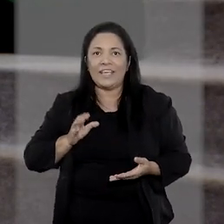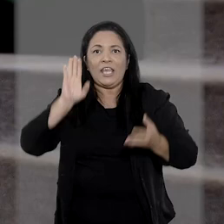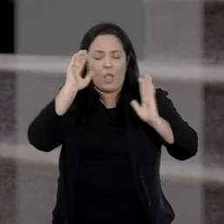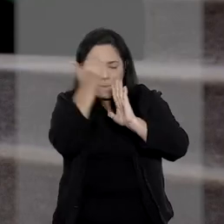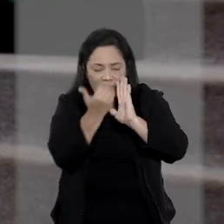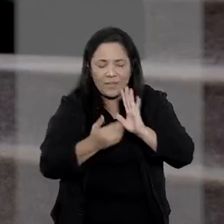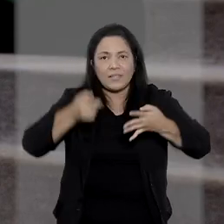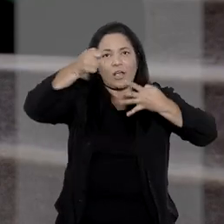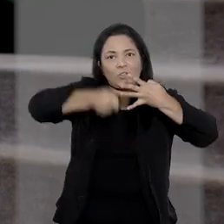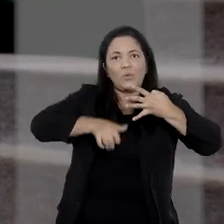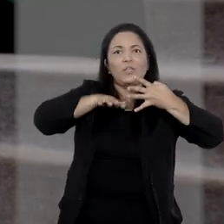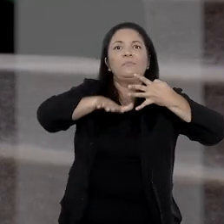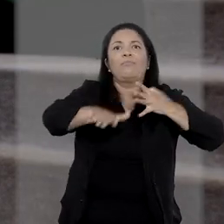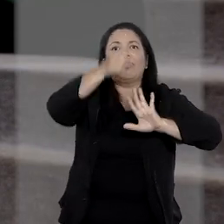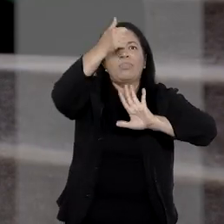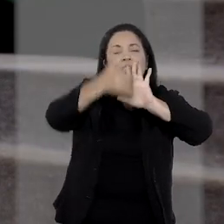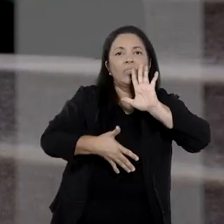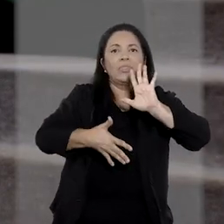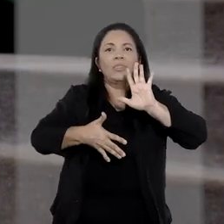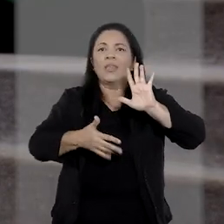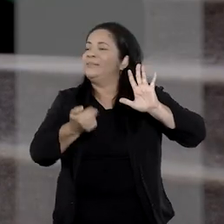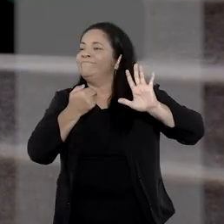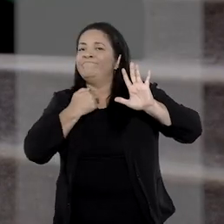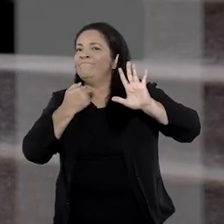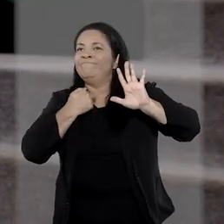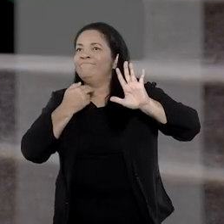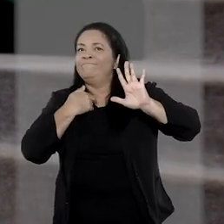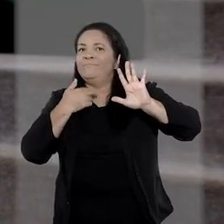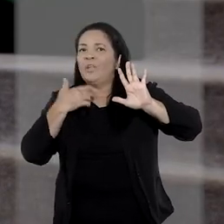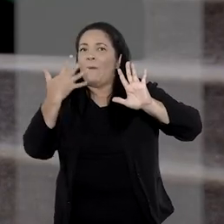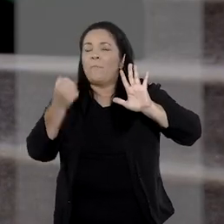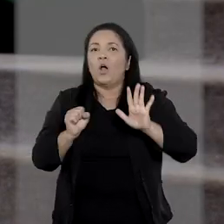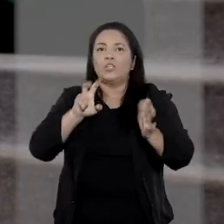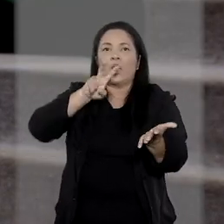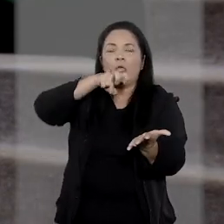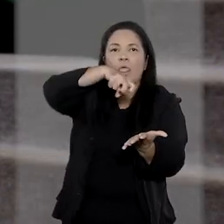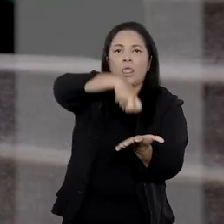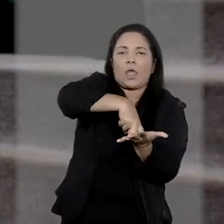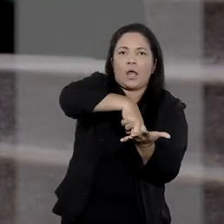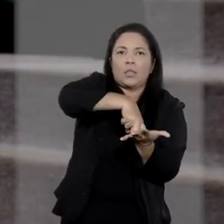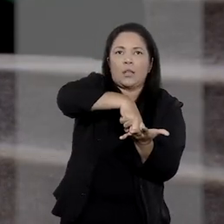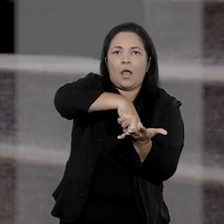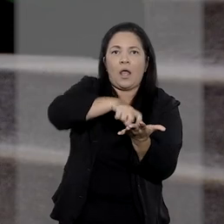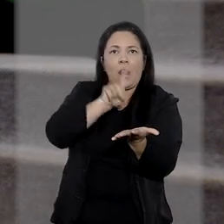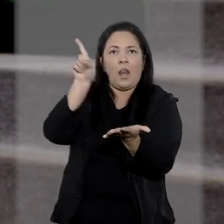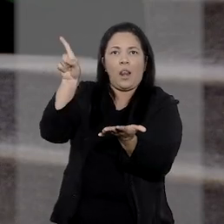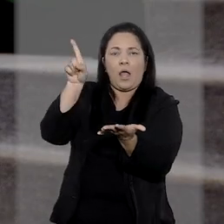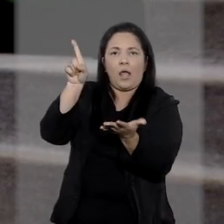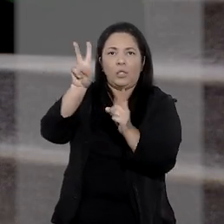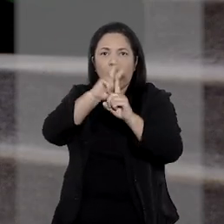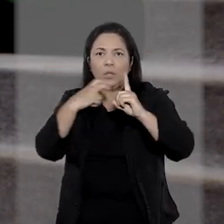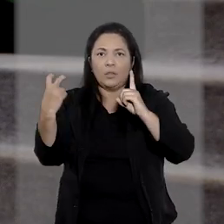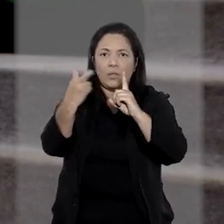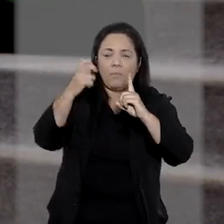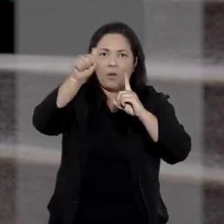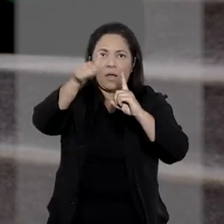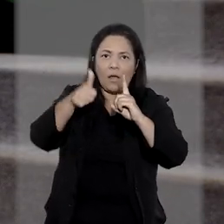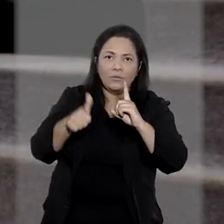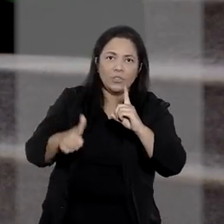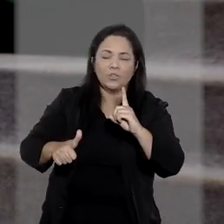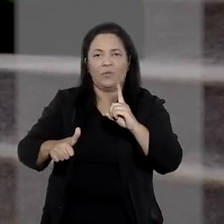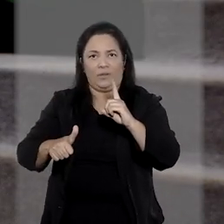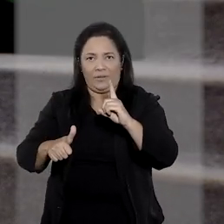jurisprudência da corte no sentido de ser inadmissível à execução provisória da condenação proferida pelo Tribunal do Júri.